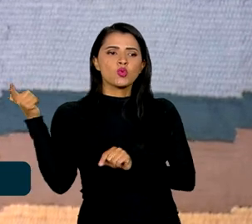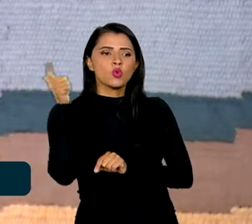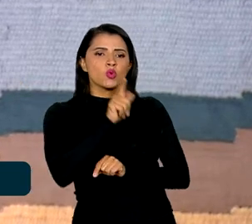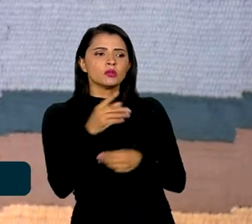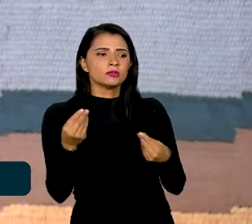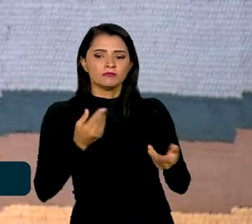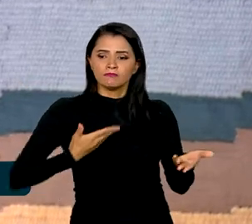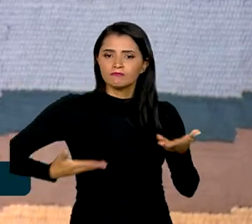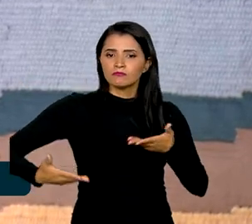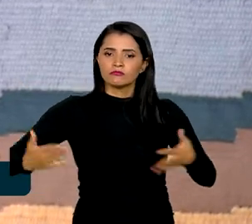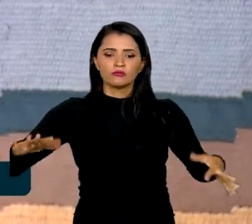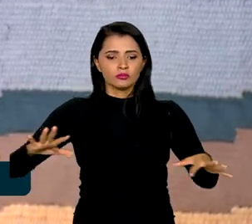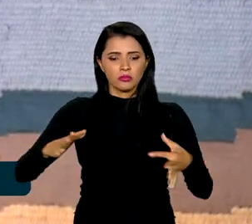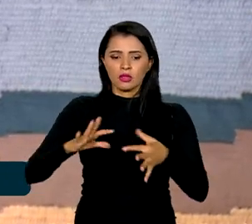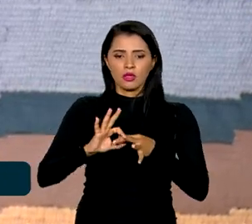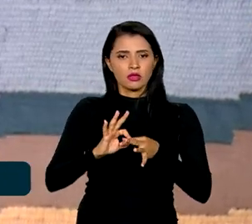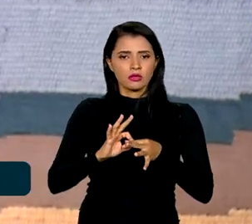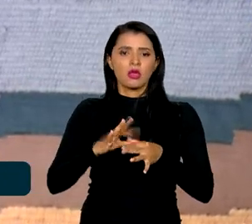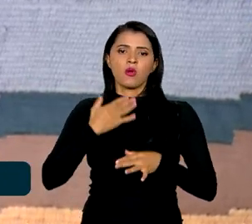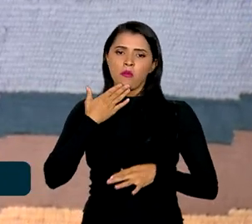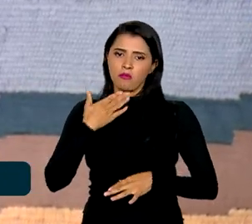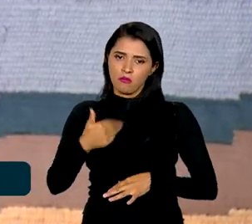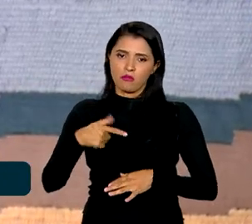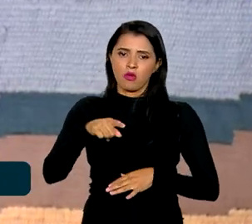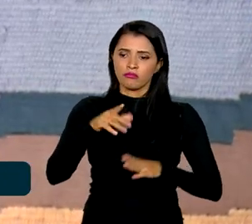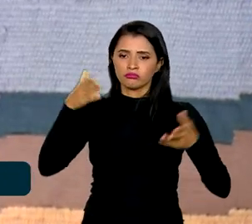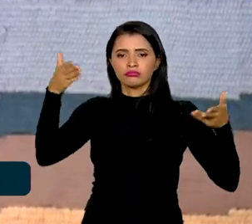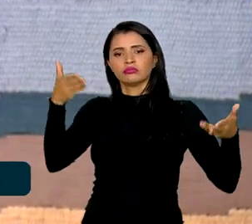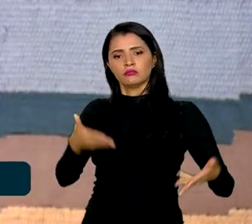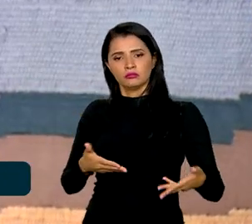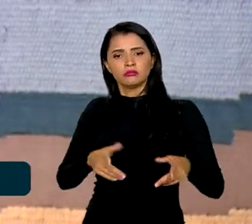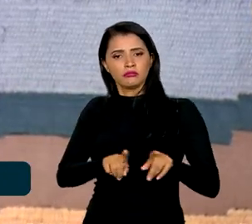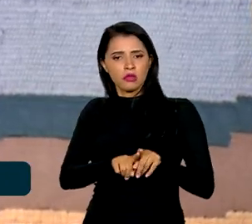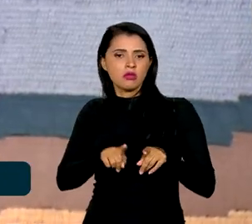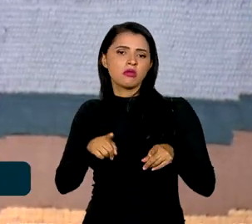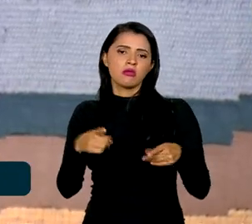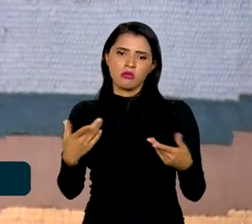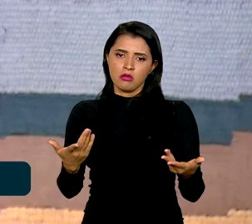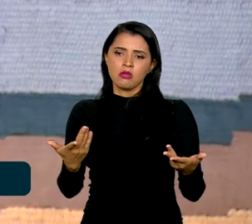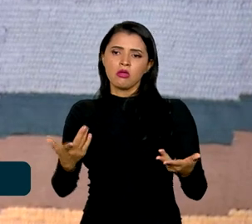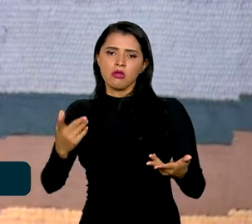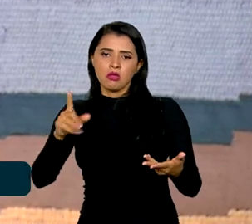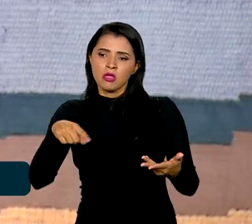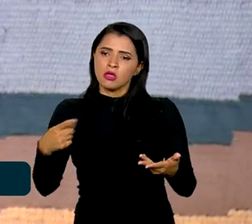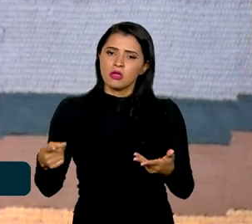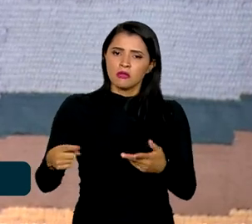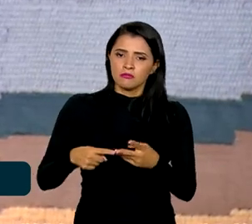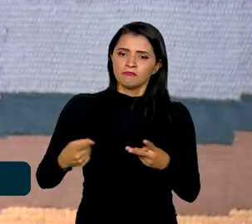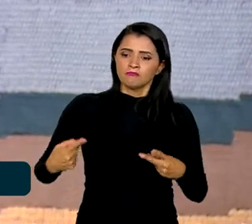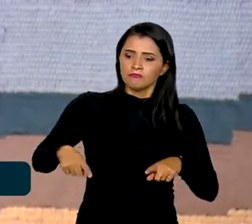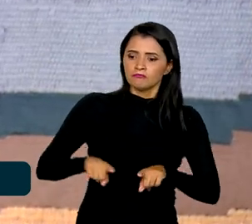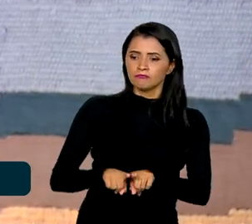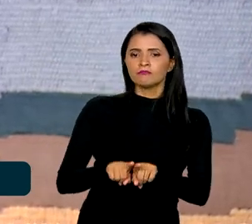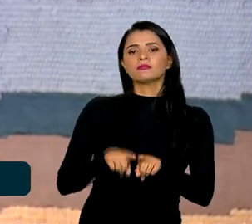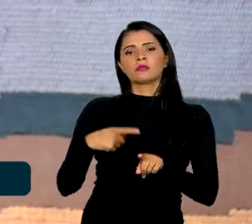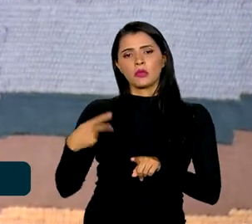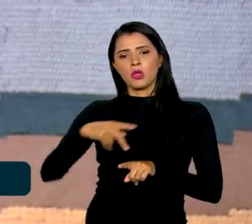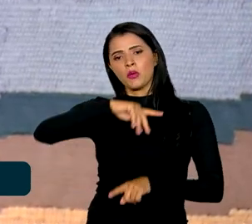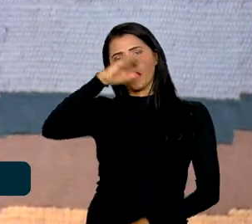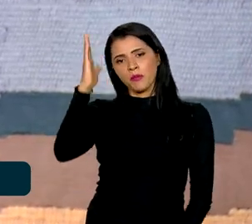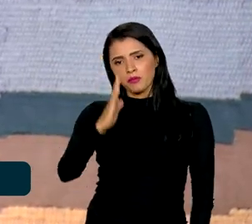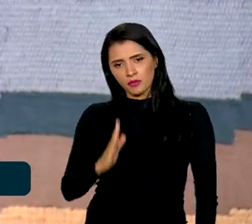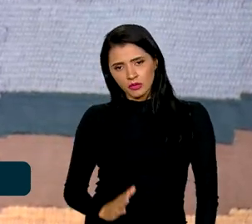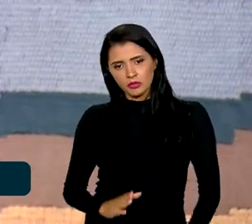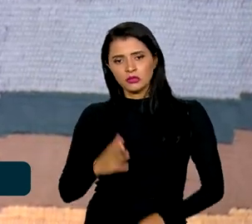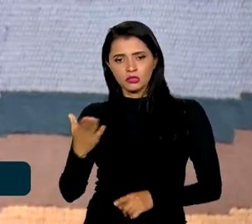maior integração e uma maior participação, uma maior parceria do Brasil